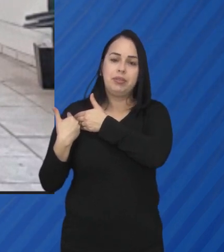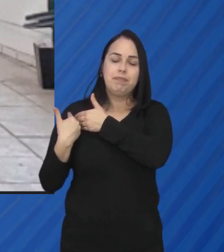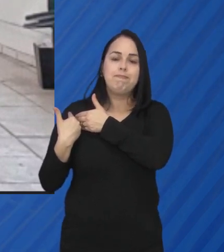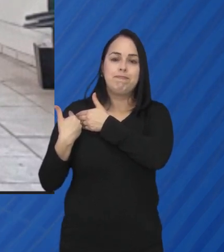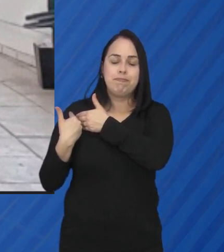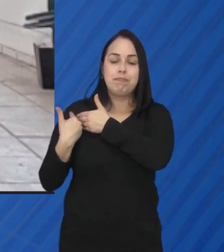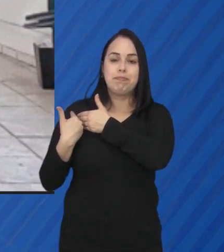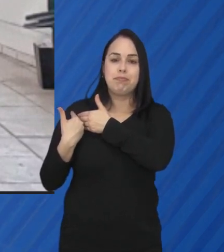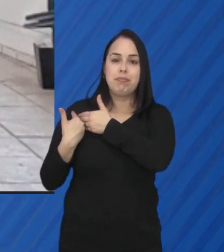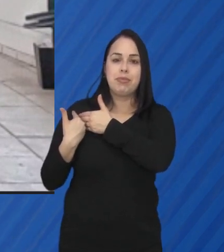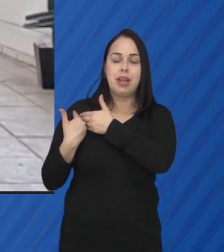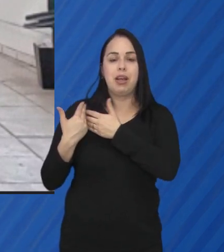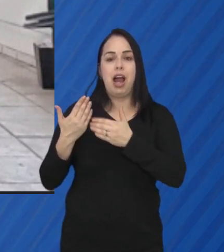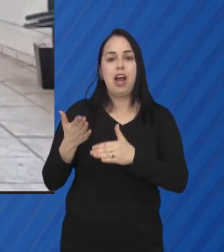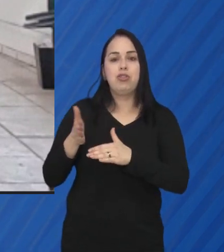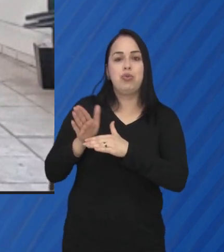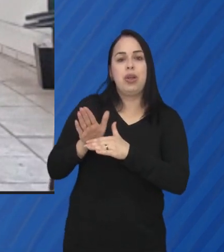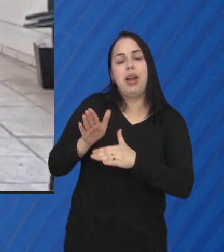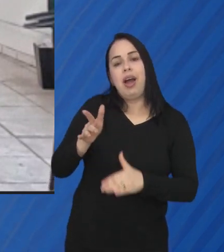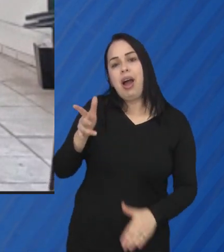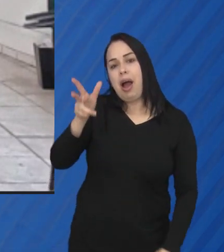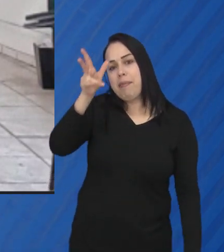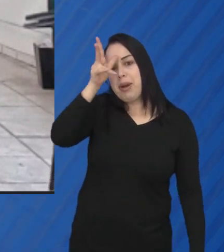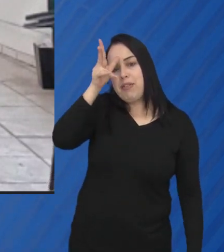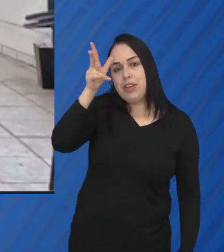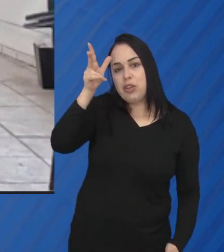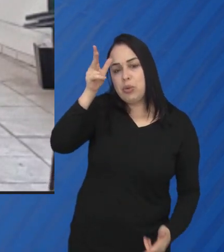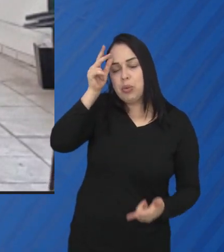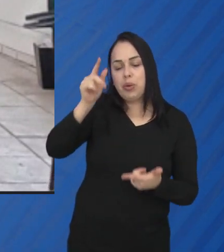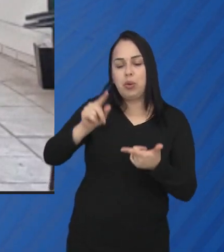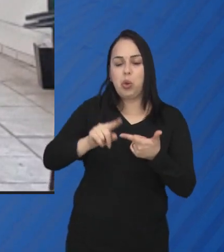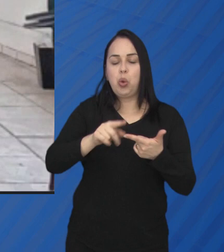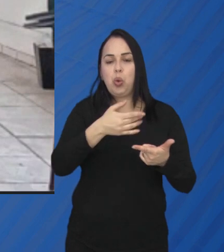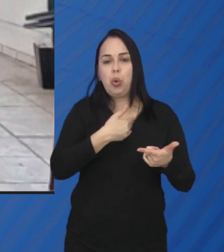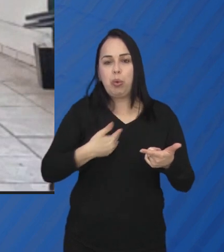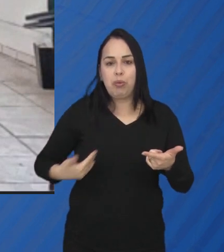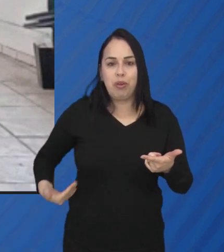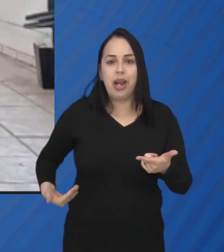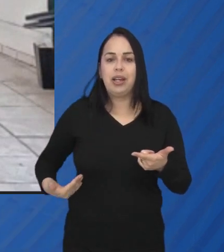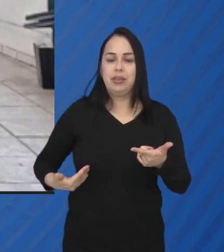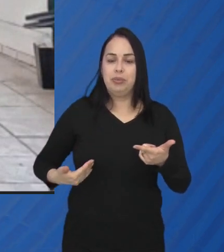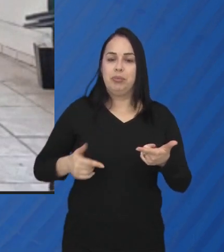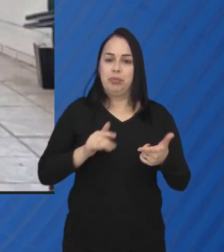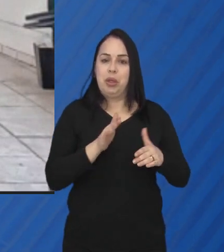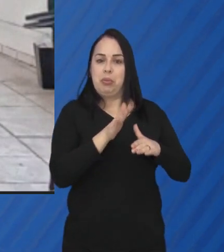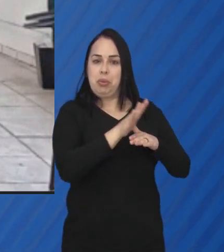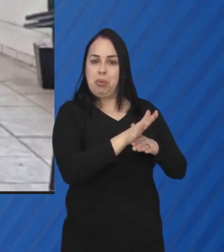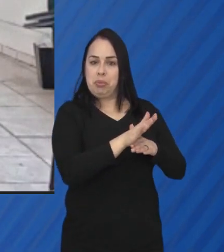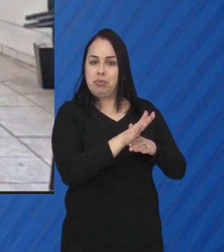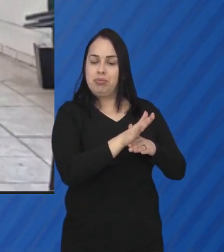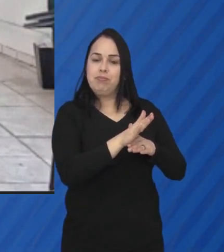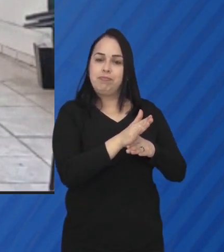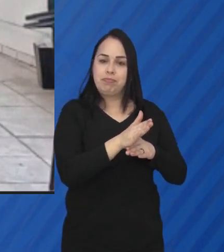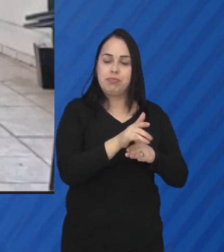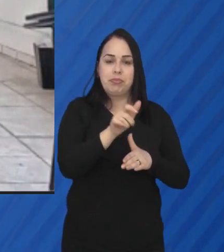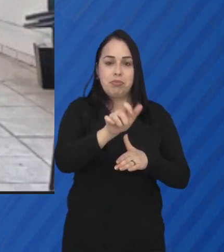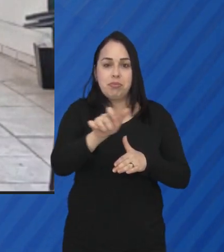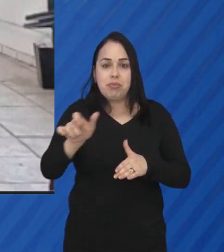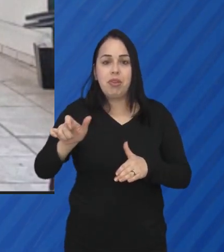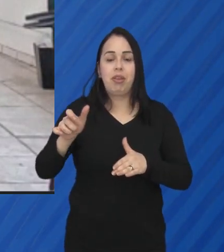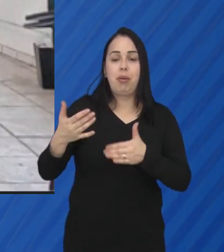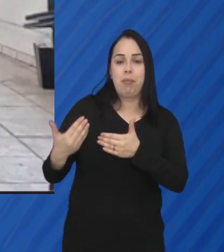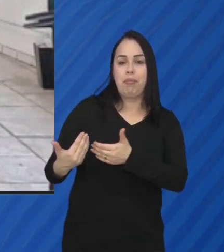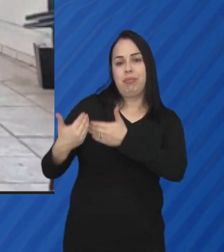frutos para a prefeitura, para o governo municipal, que com a sua índole,